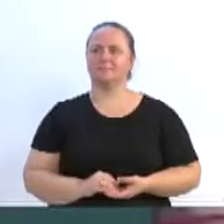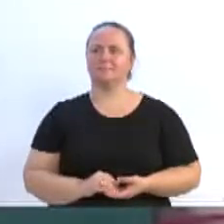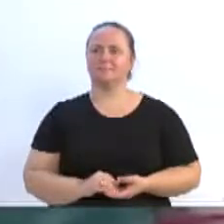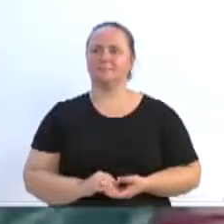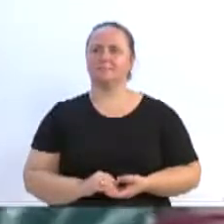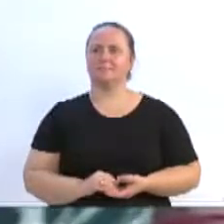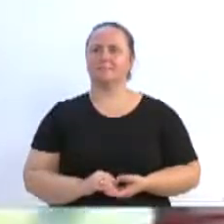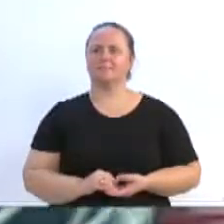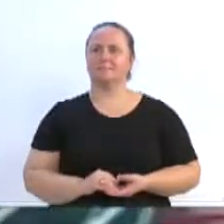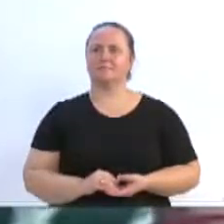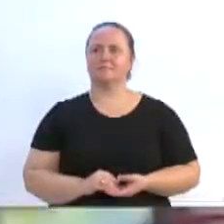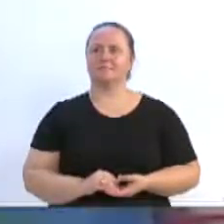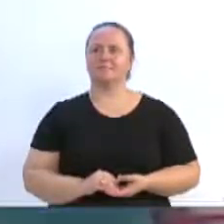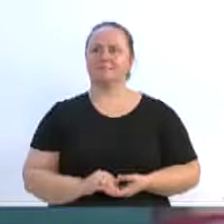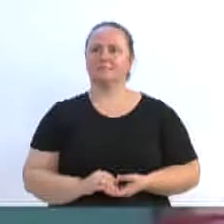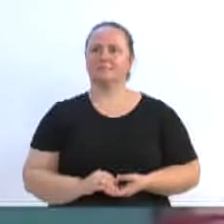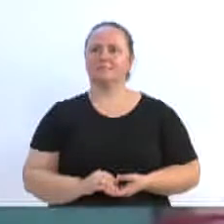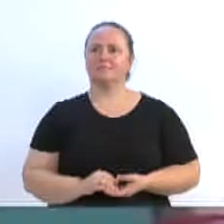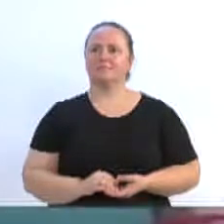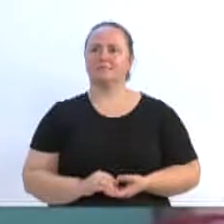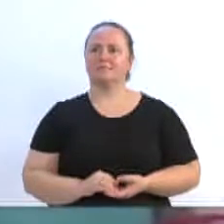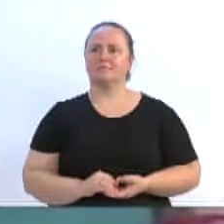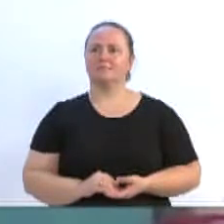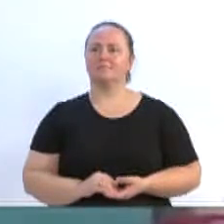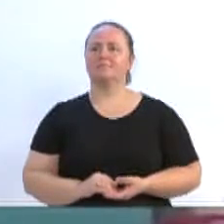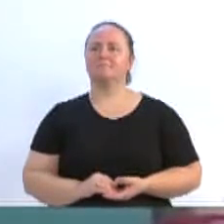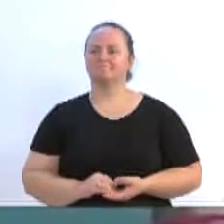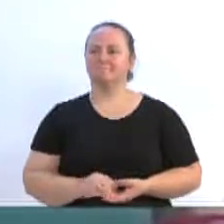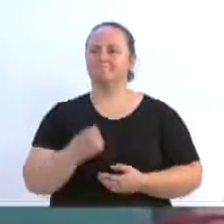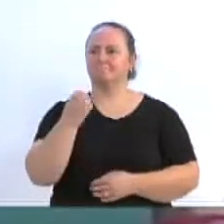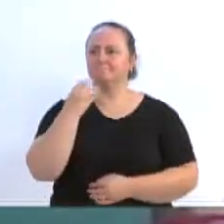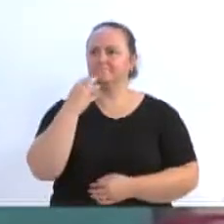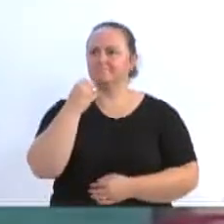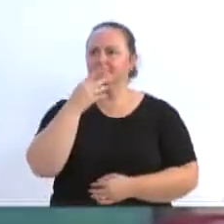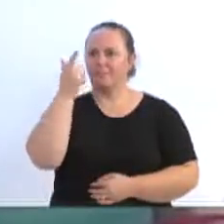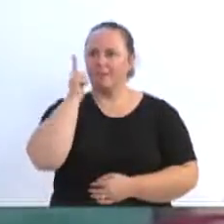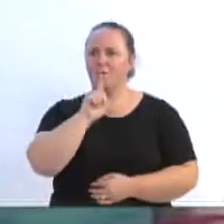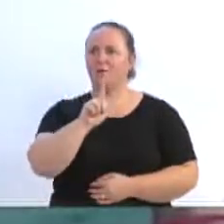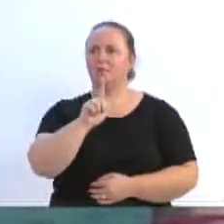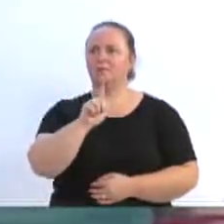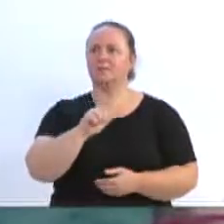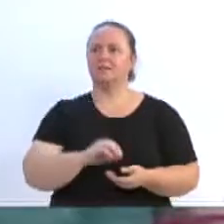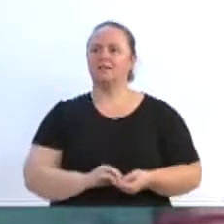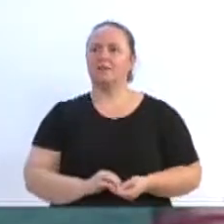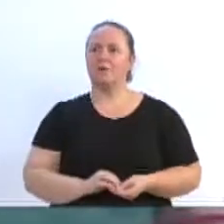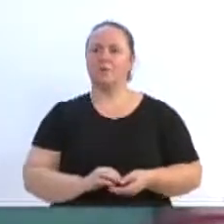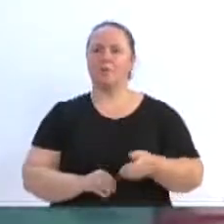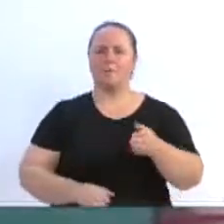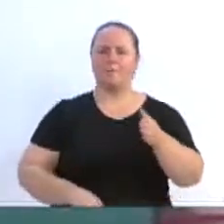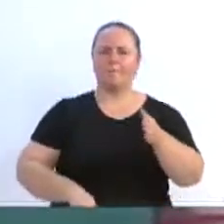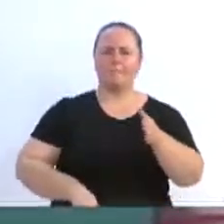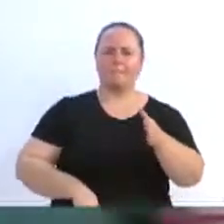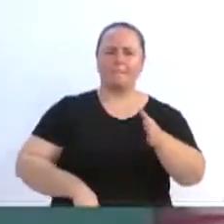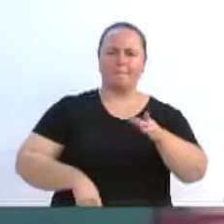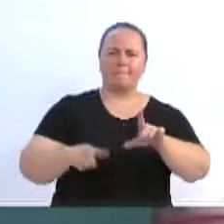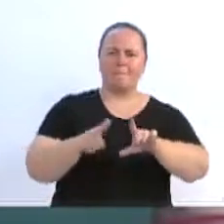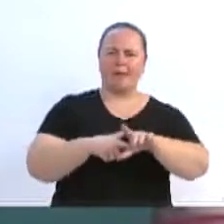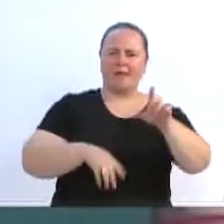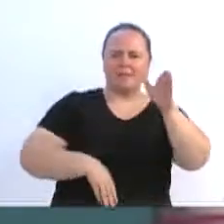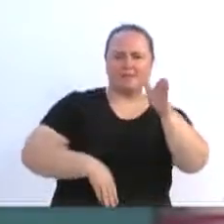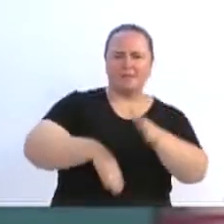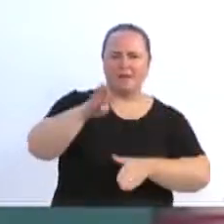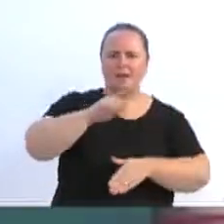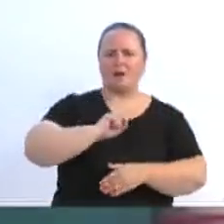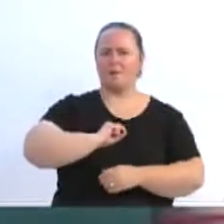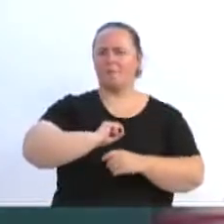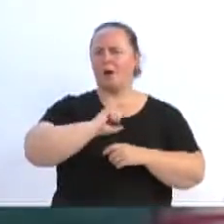Bola na rede! Chute de longe! Pra conferir